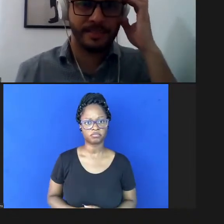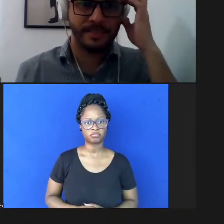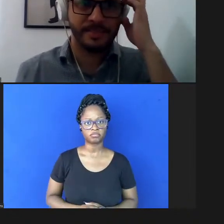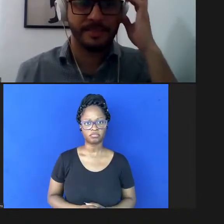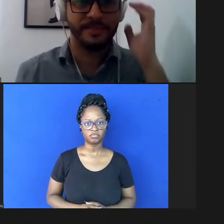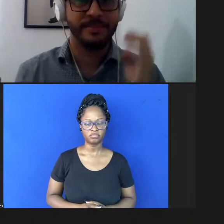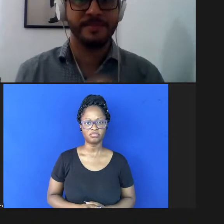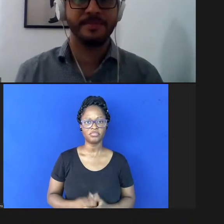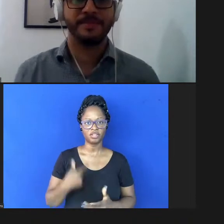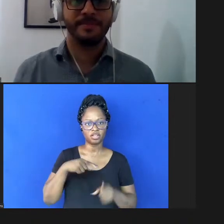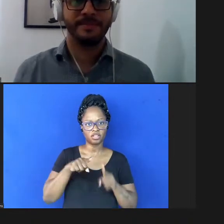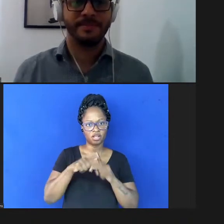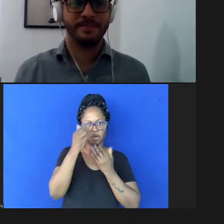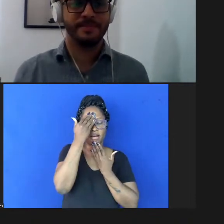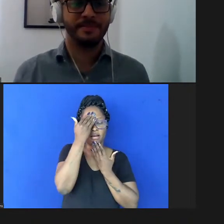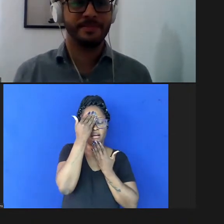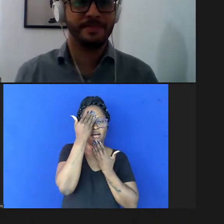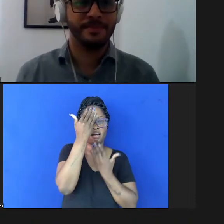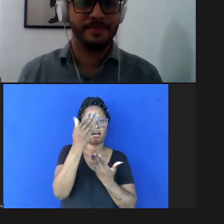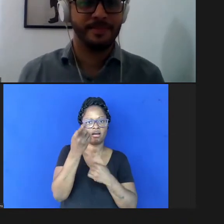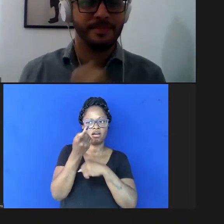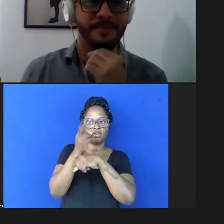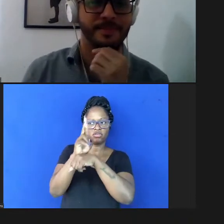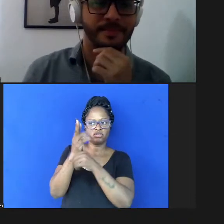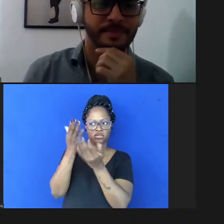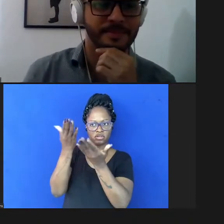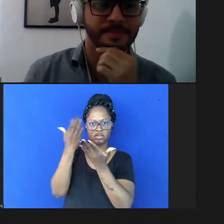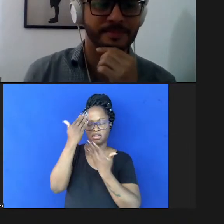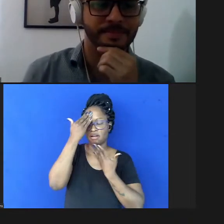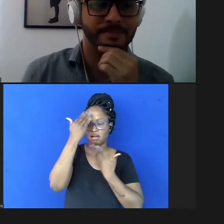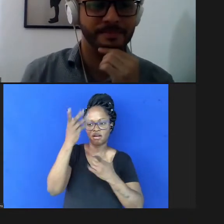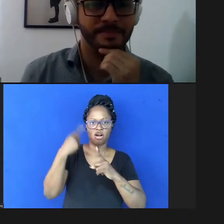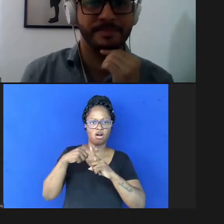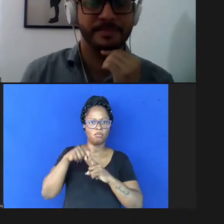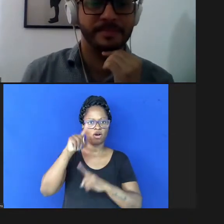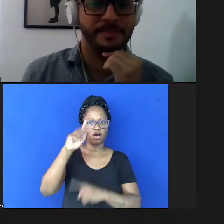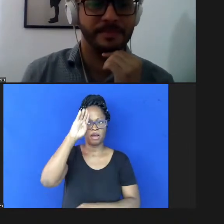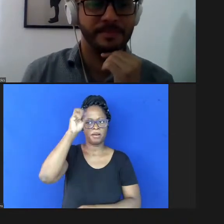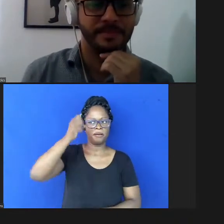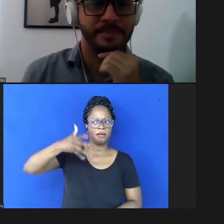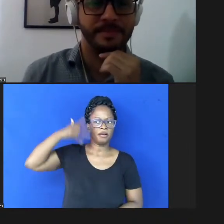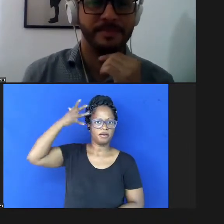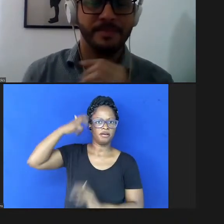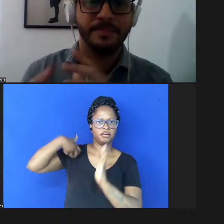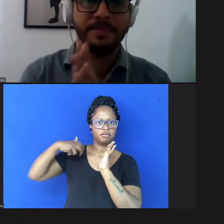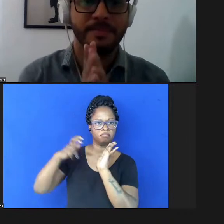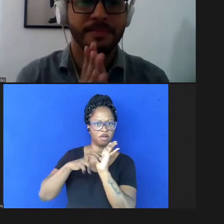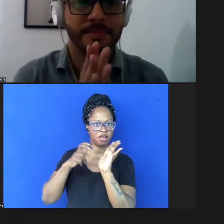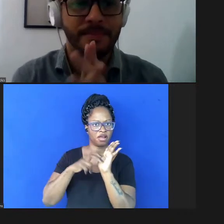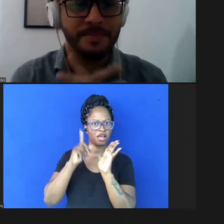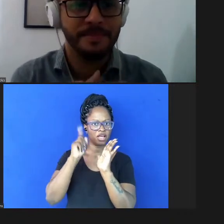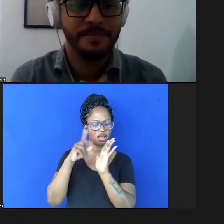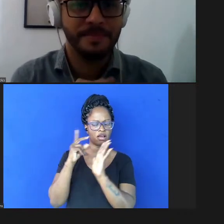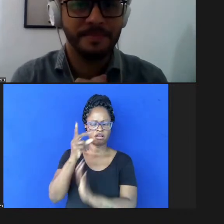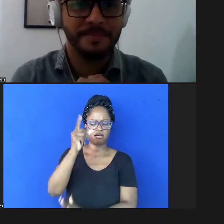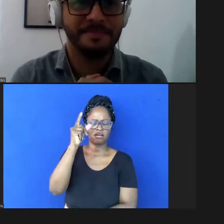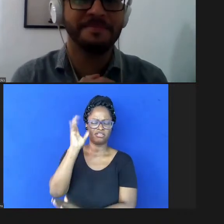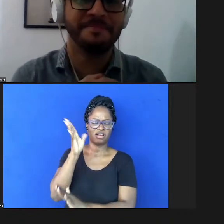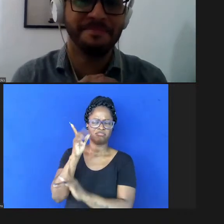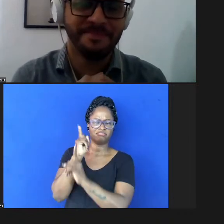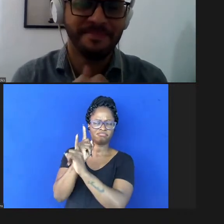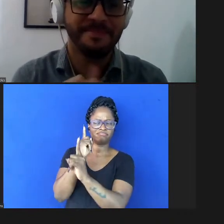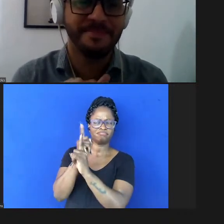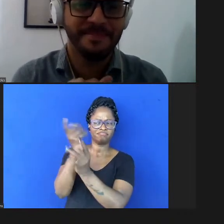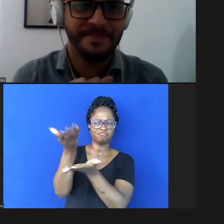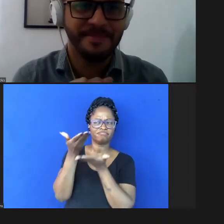também agradecer imensamente doutor Bernardo Rentier que é aqui o palestrante da manhã e que há muito tempo a gente já queria trazê-lo